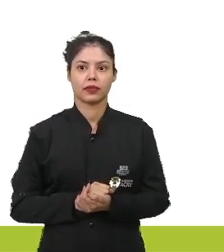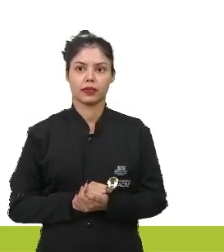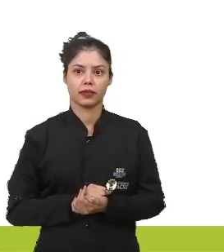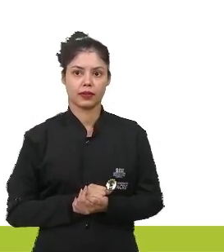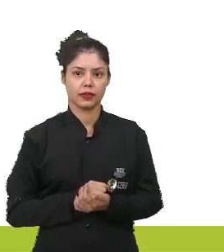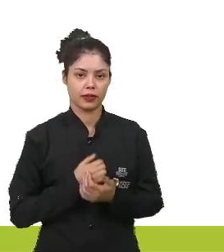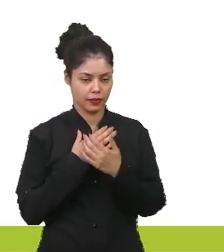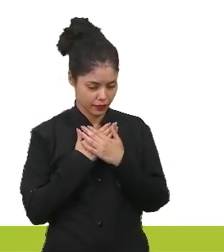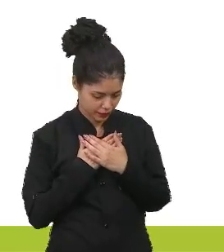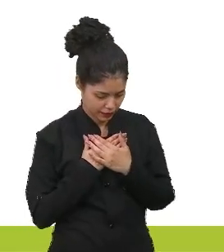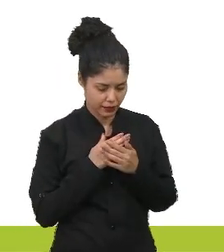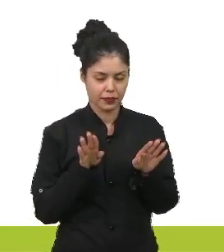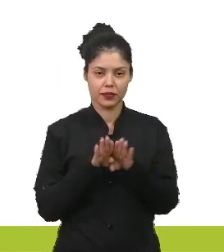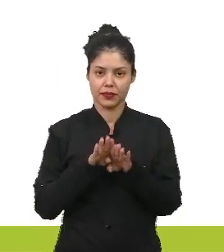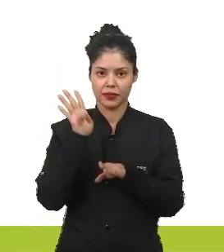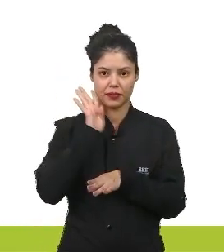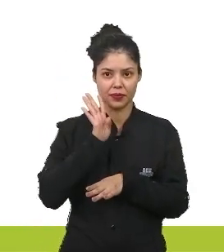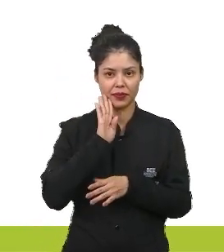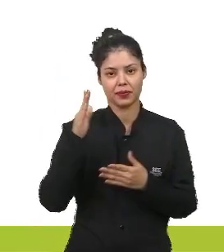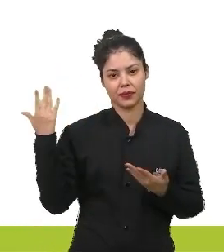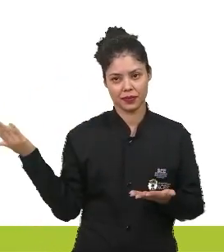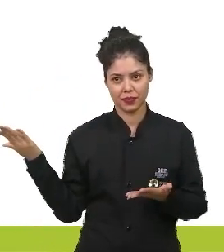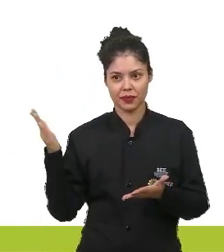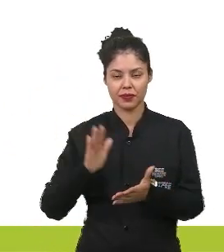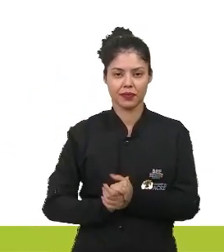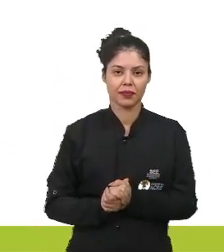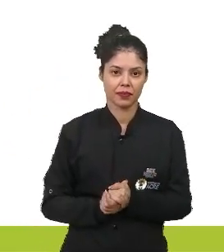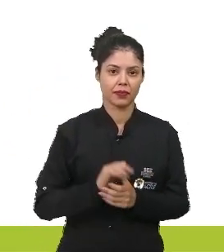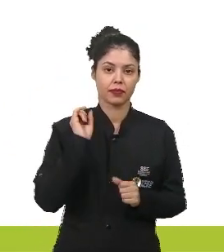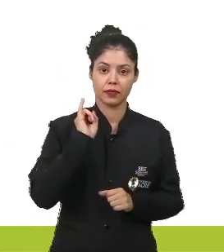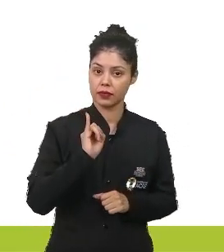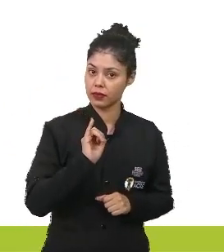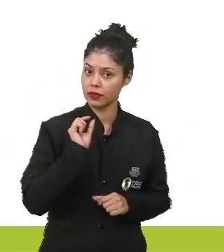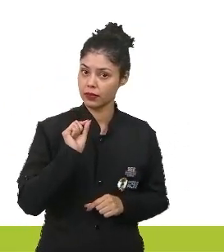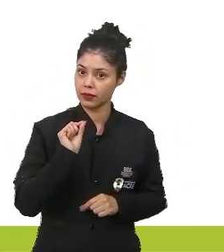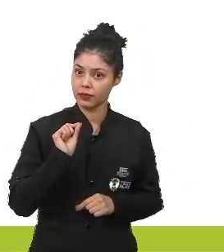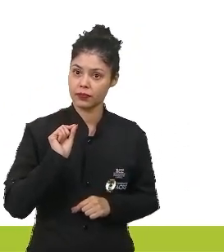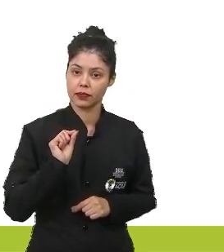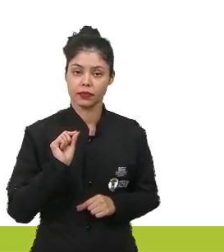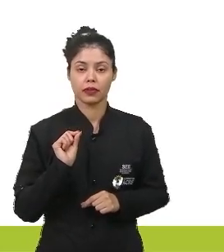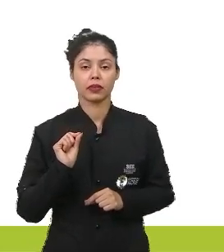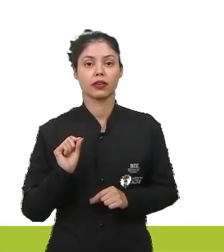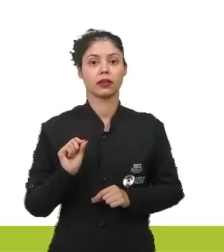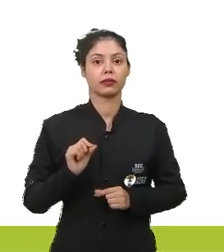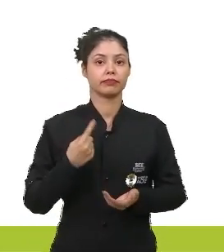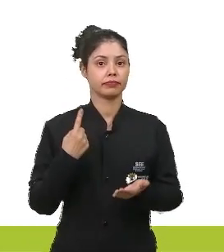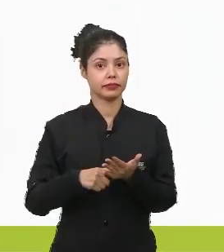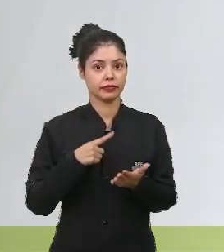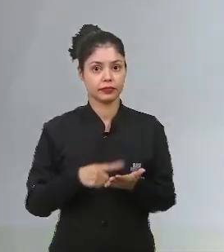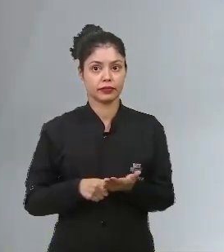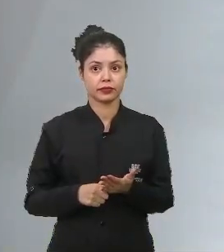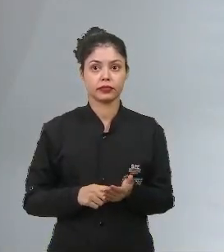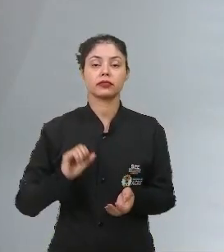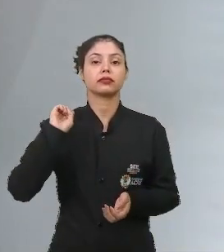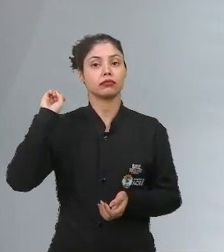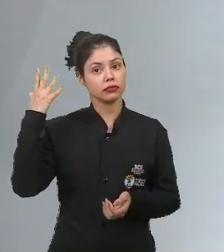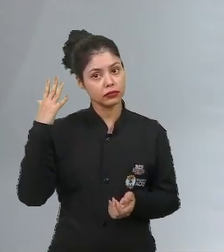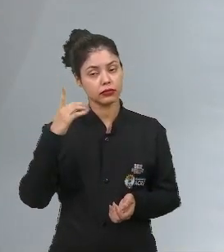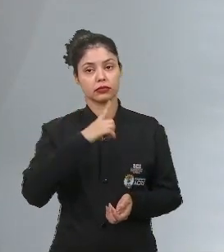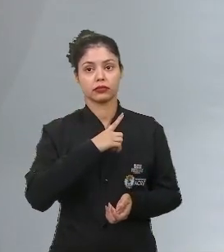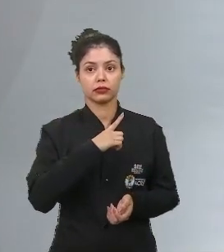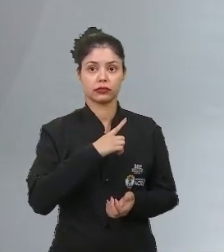só agradece aí. Bem legal. Isso se dá por conta da condição e da capacidade